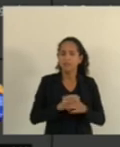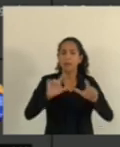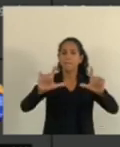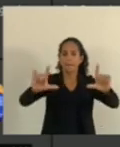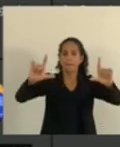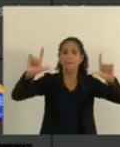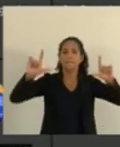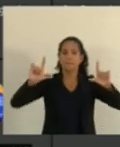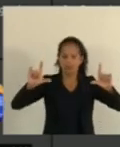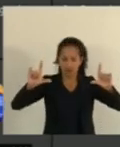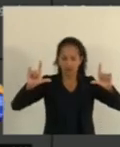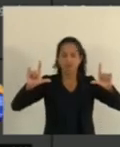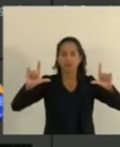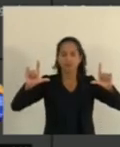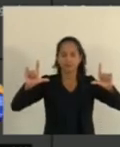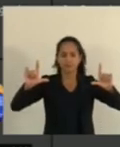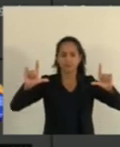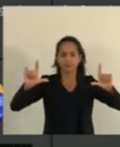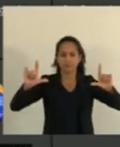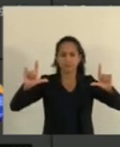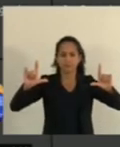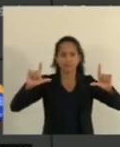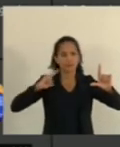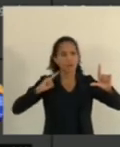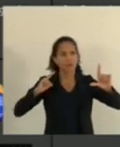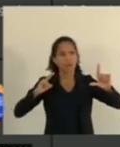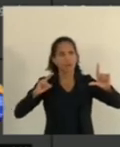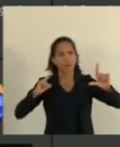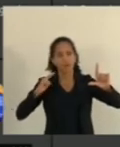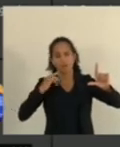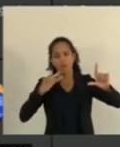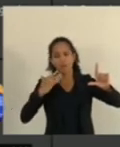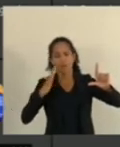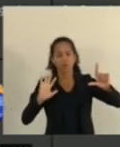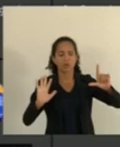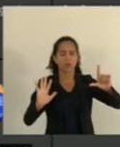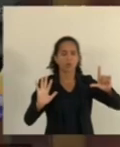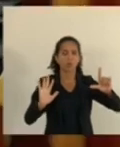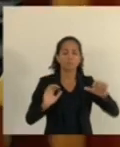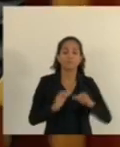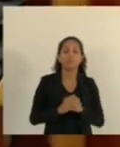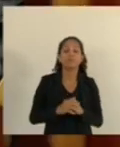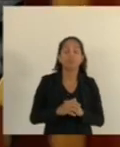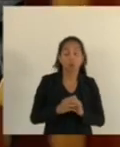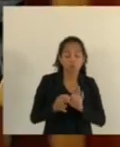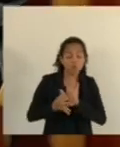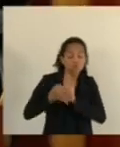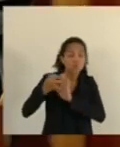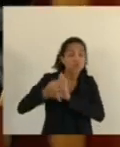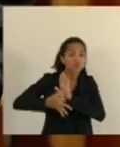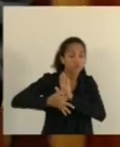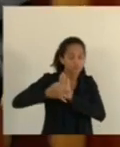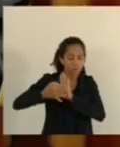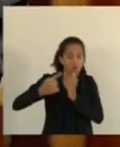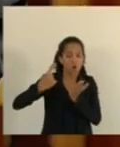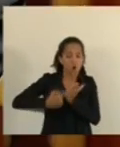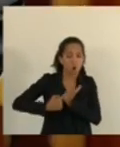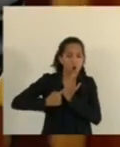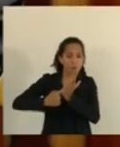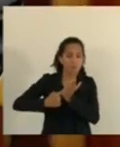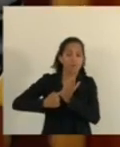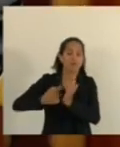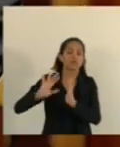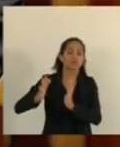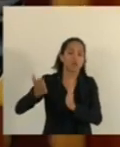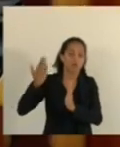deverá medir Não tem Não Aí, isso Não, nossa A sugerida aqui Que já foi combinada, inclusive, com o Dr.